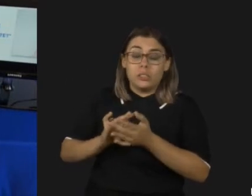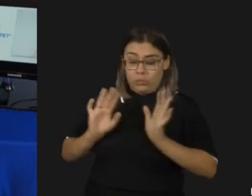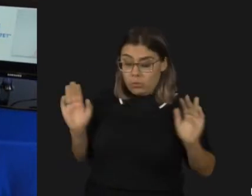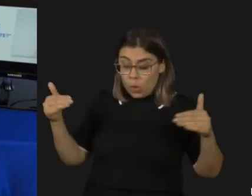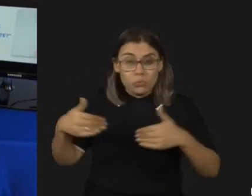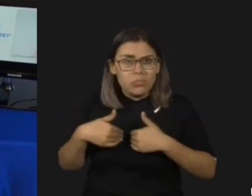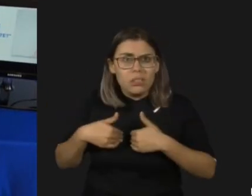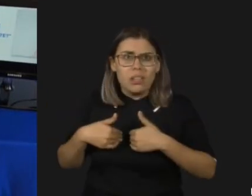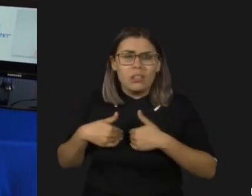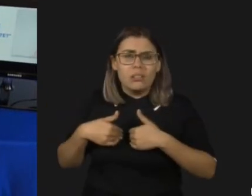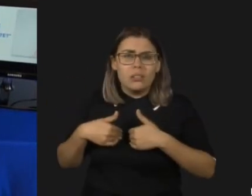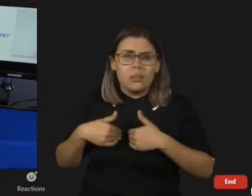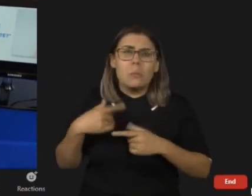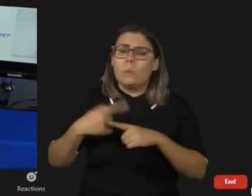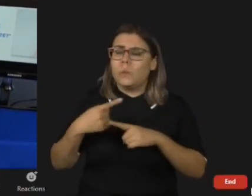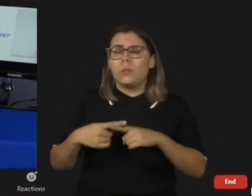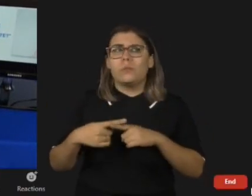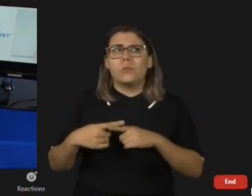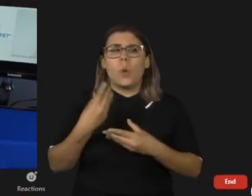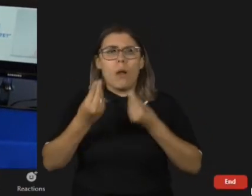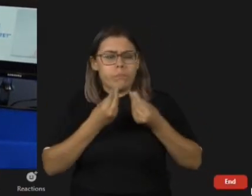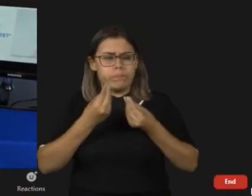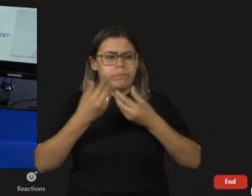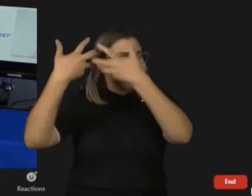e ser portador de uma lesão cerebral.